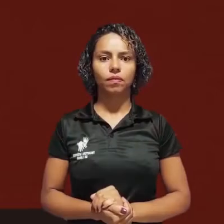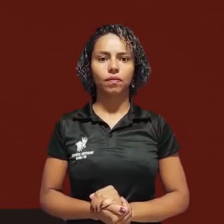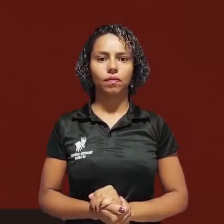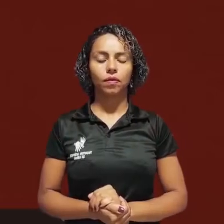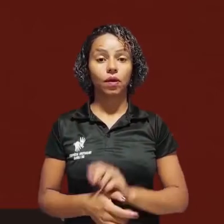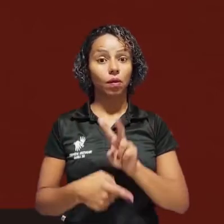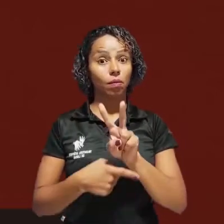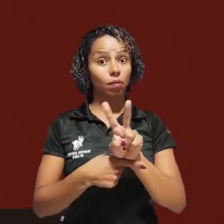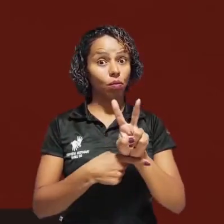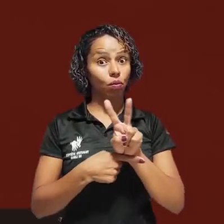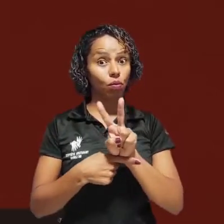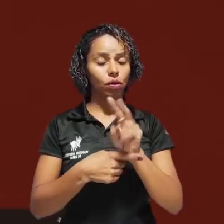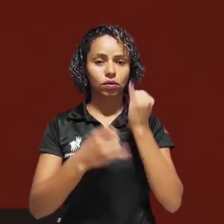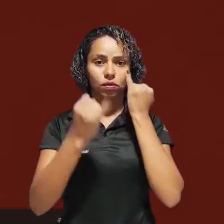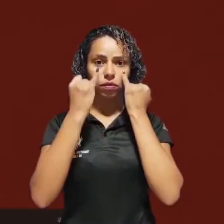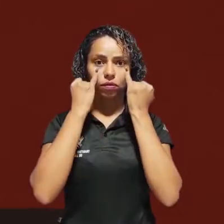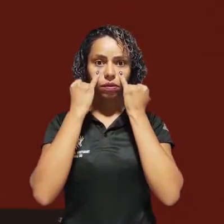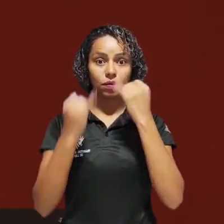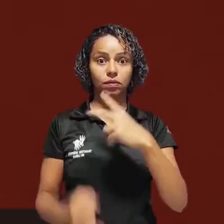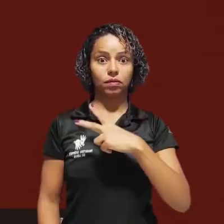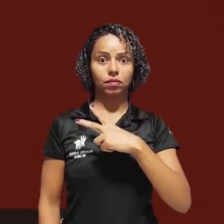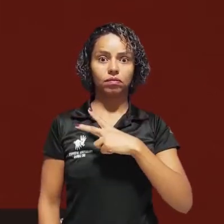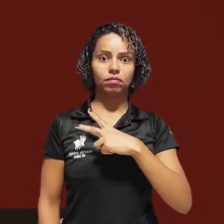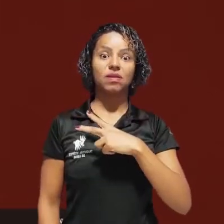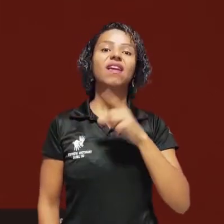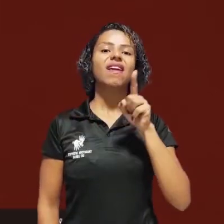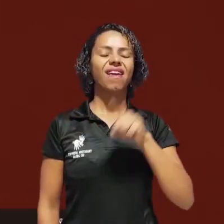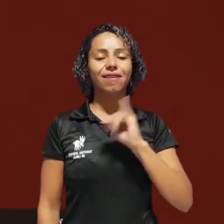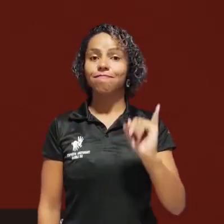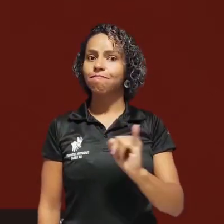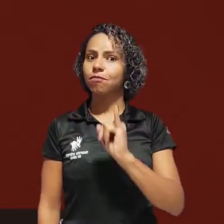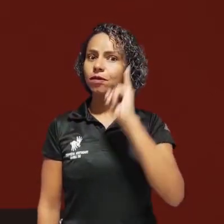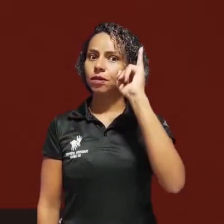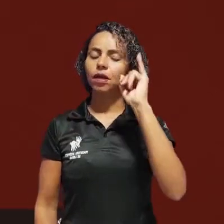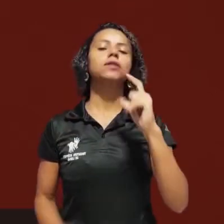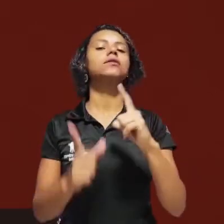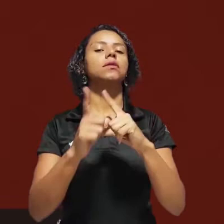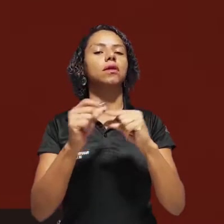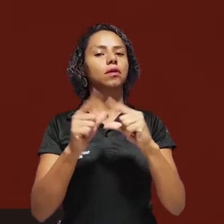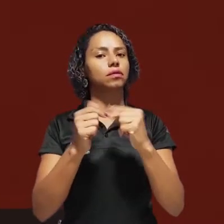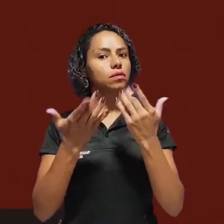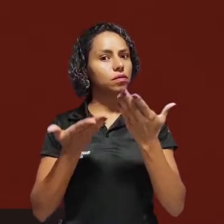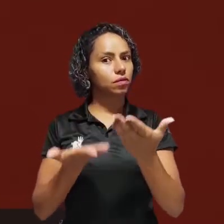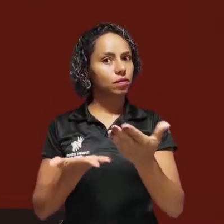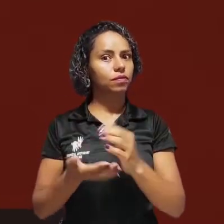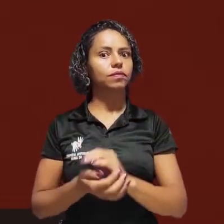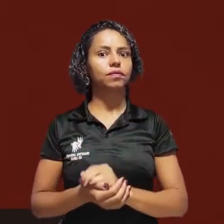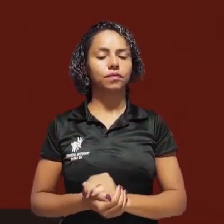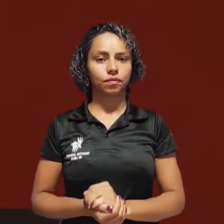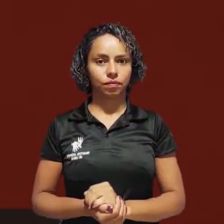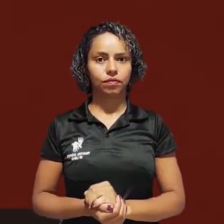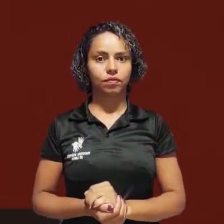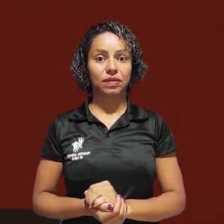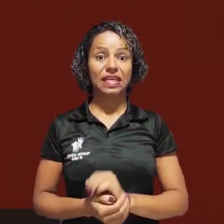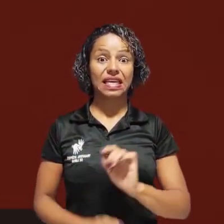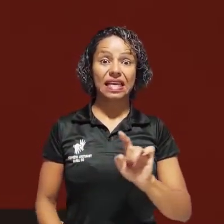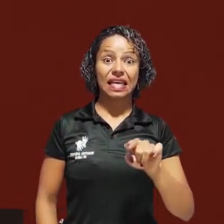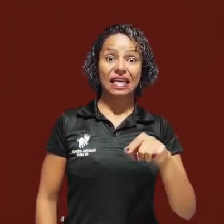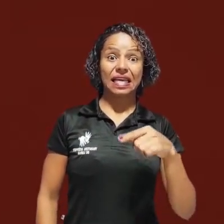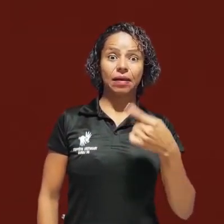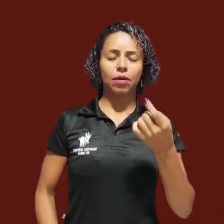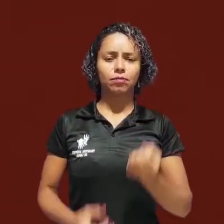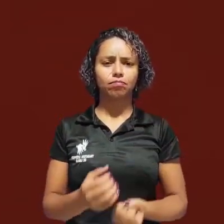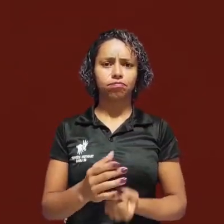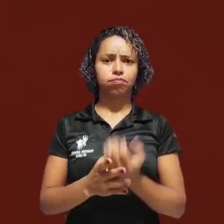A proteção de informações pessoais sempre foi uma preocupação da Universidade Federal de Juiz de